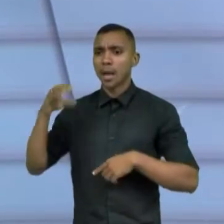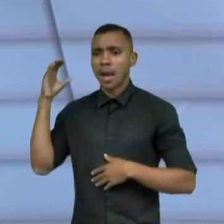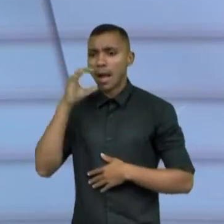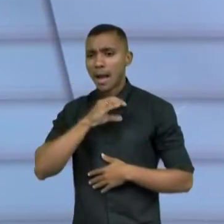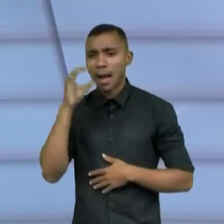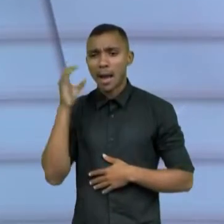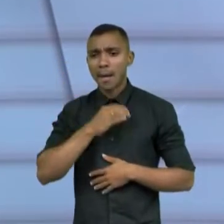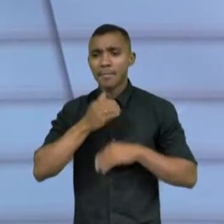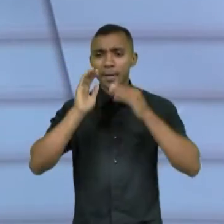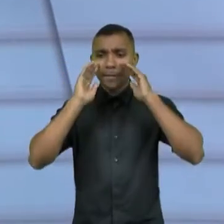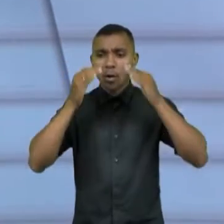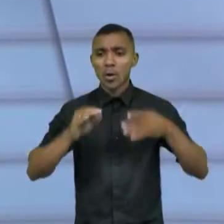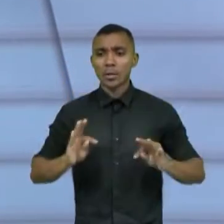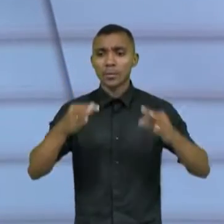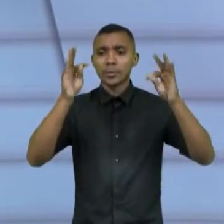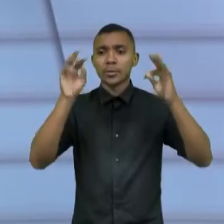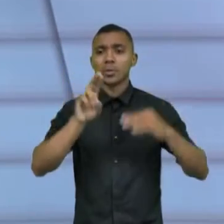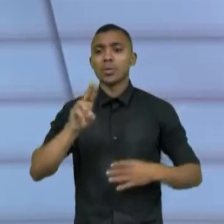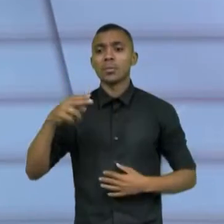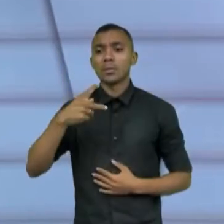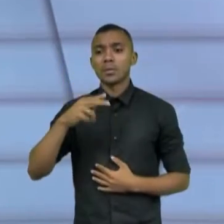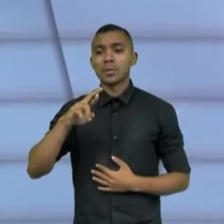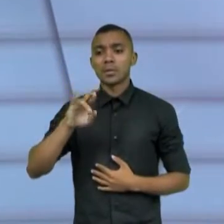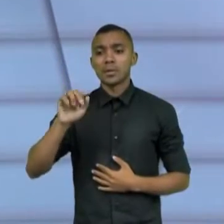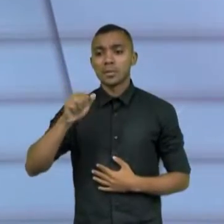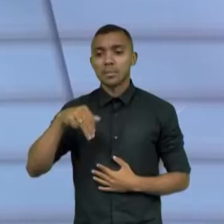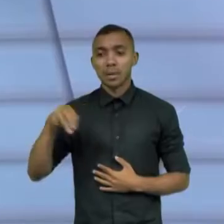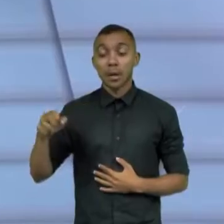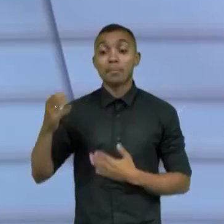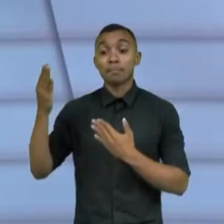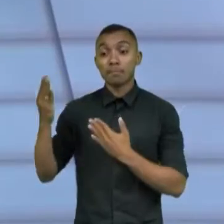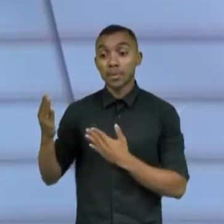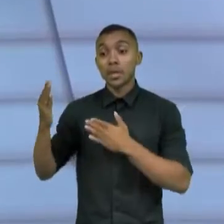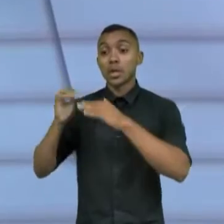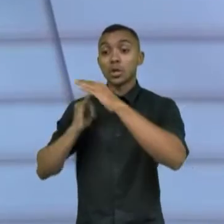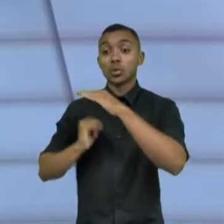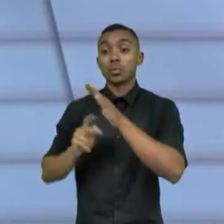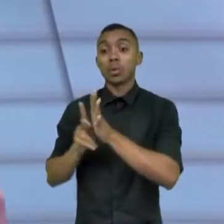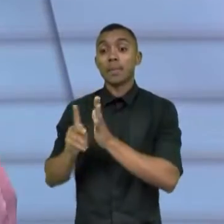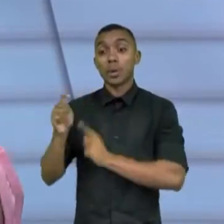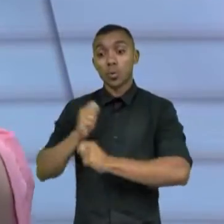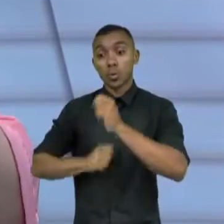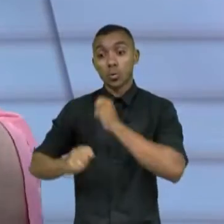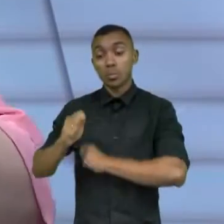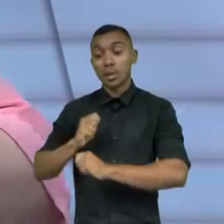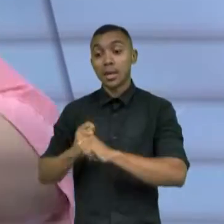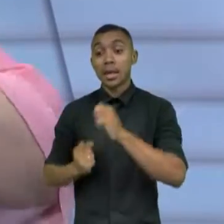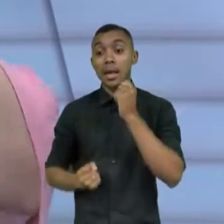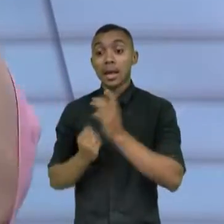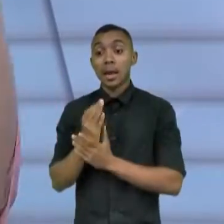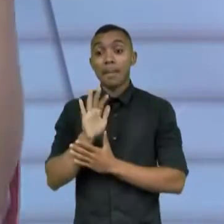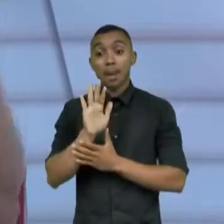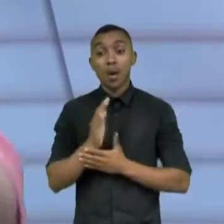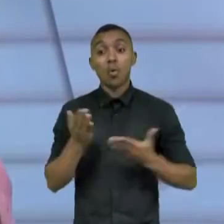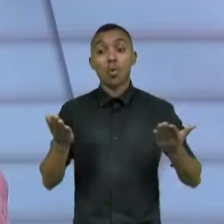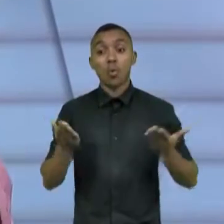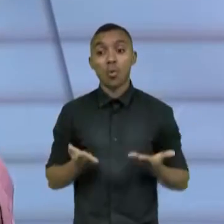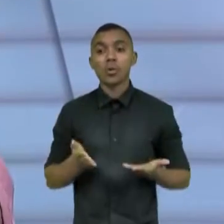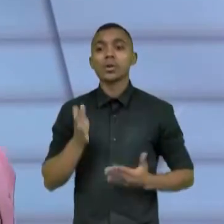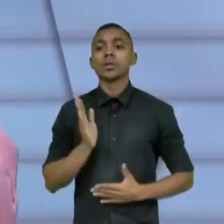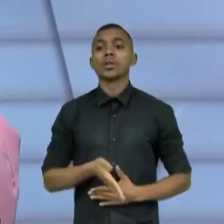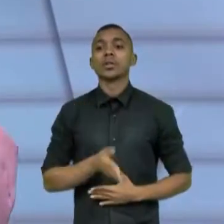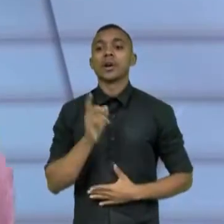tecnologia, que é o Praia. E o Instituto Atlântico é uma organização que nasceu e que se dizia... E hoje tem uma operação